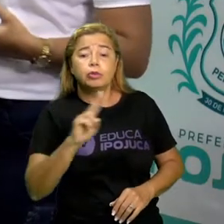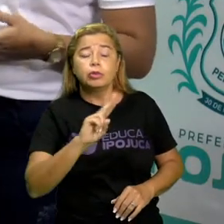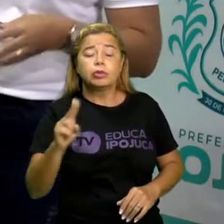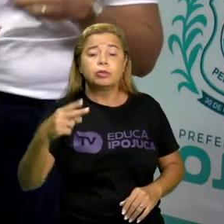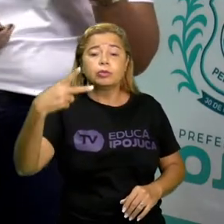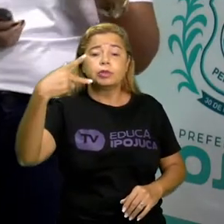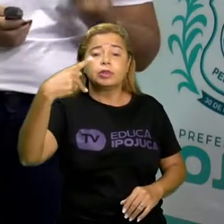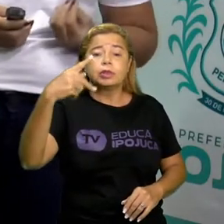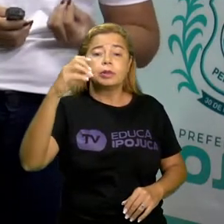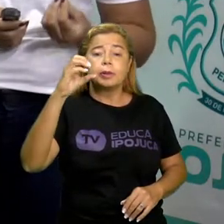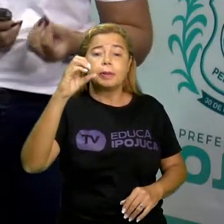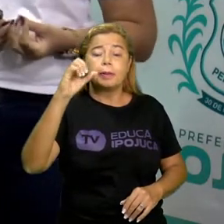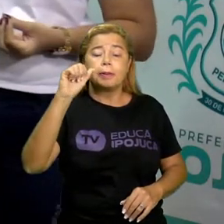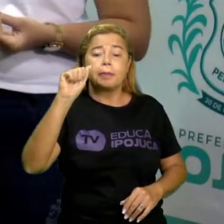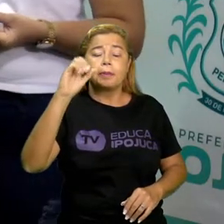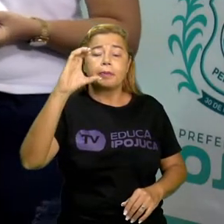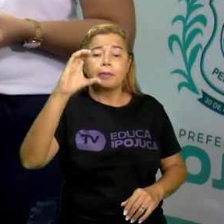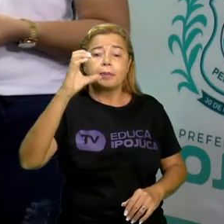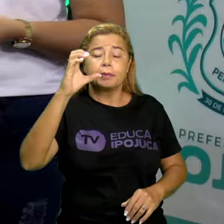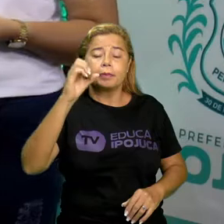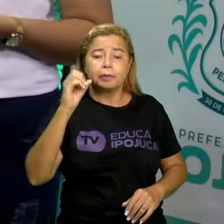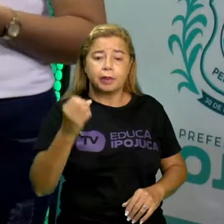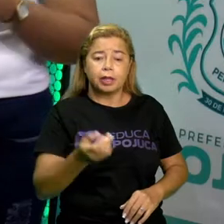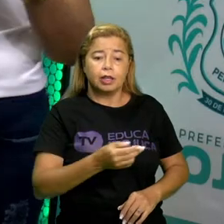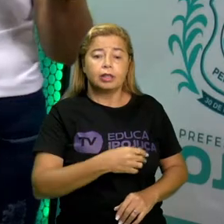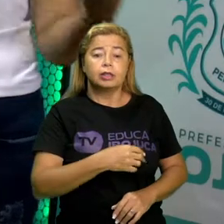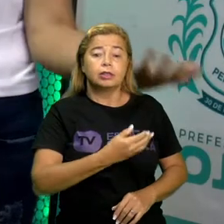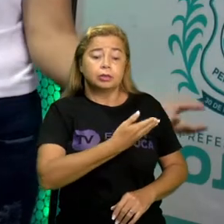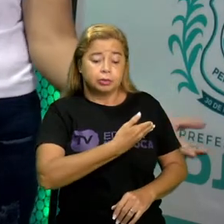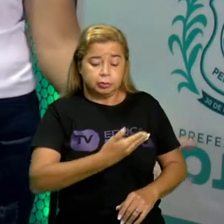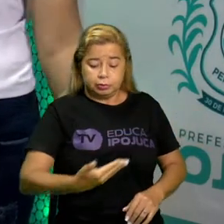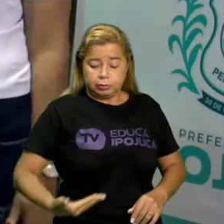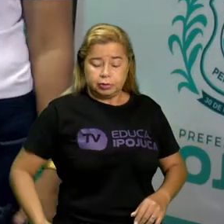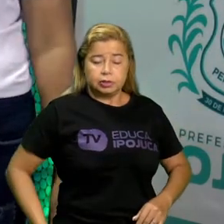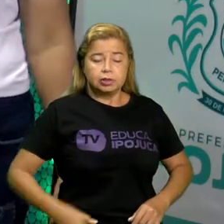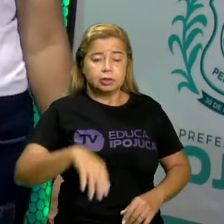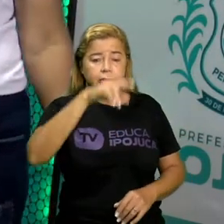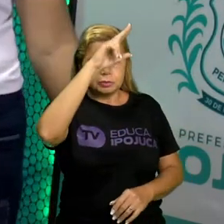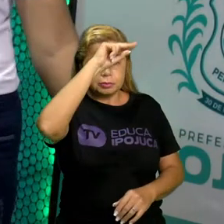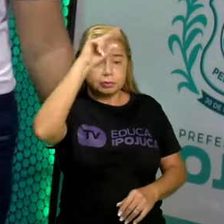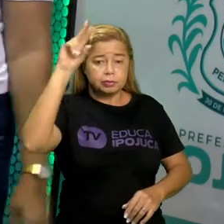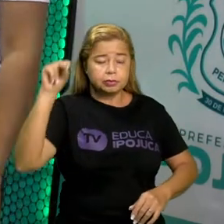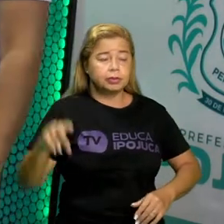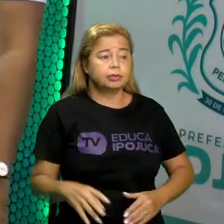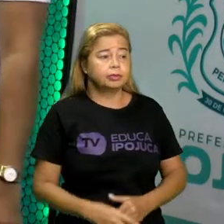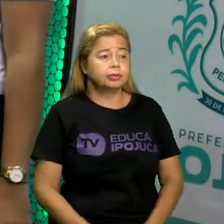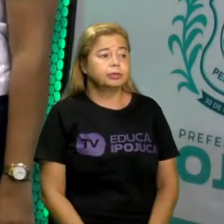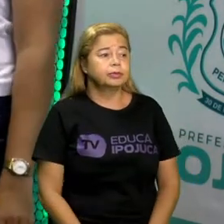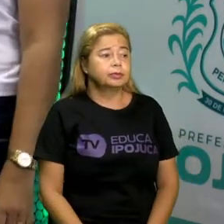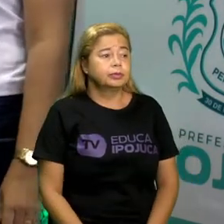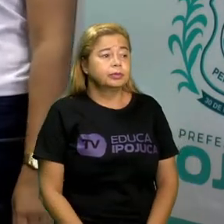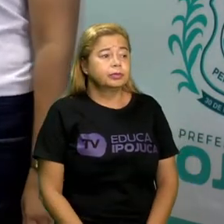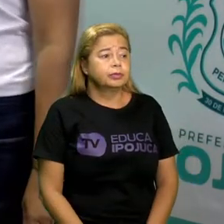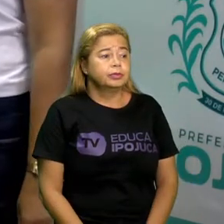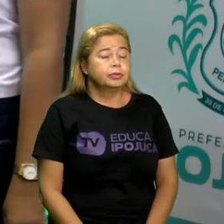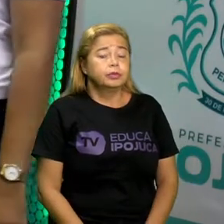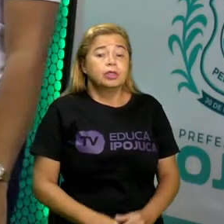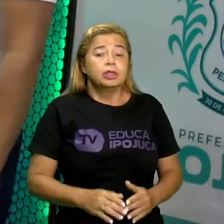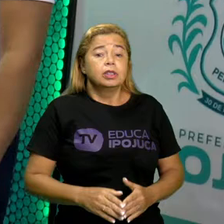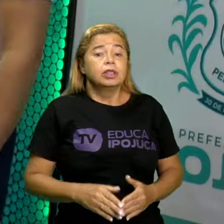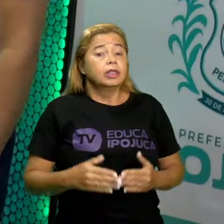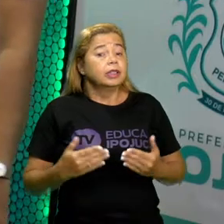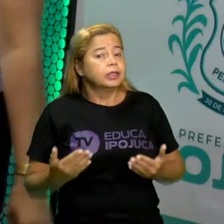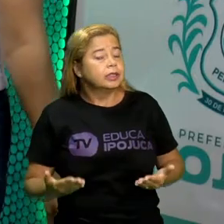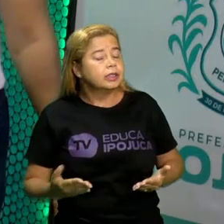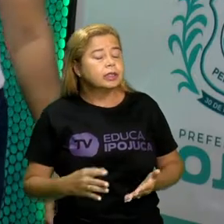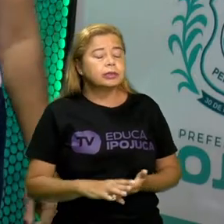que onde geralmente a gente encontra o gabinete do prefeito. Ou no caso da gente, da nossa prefeita. Antes da gente entrar